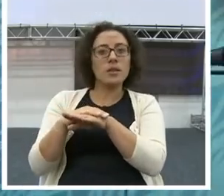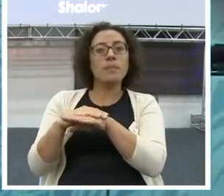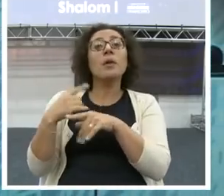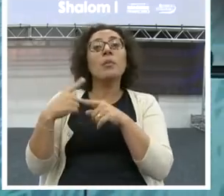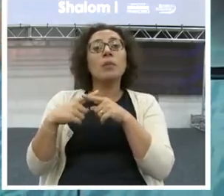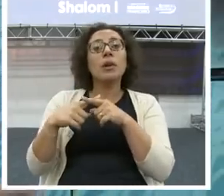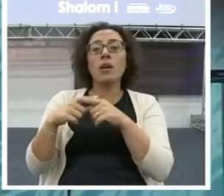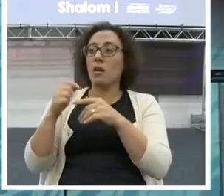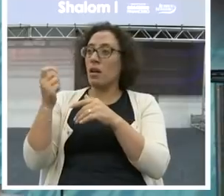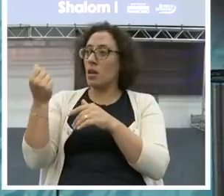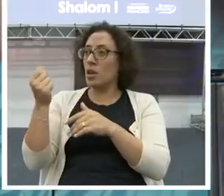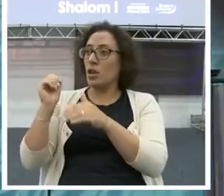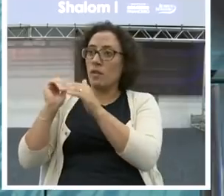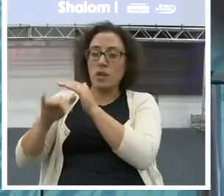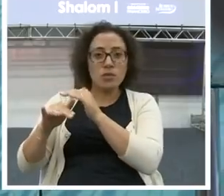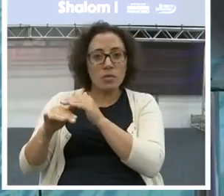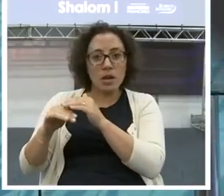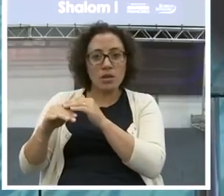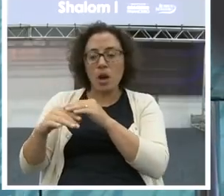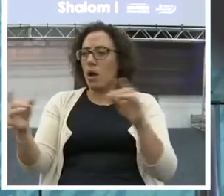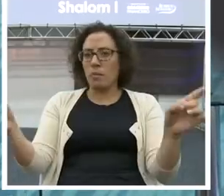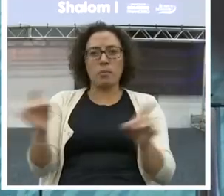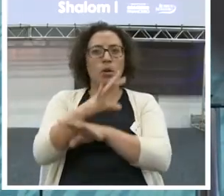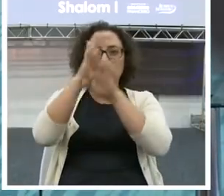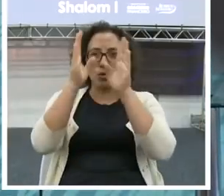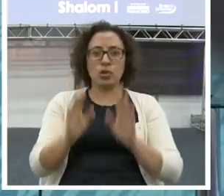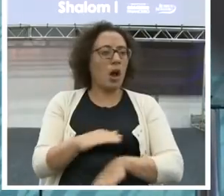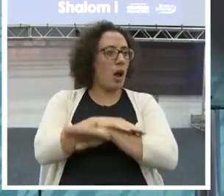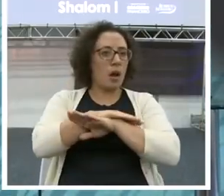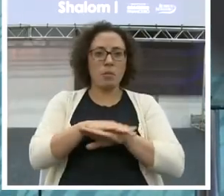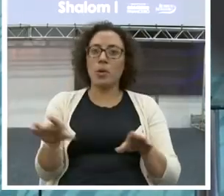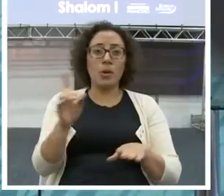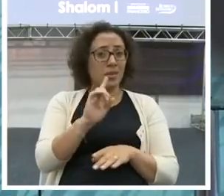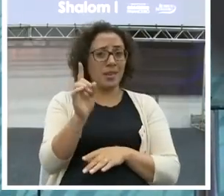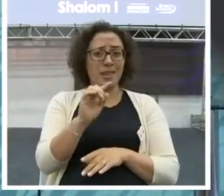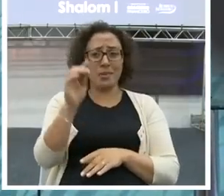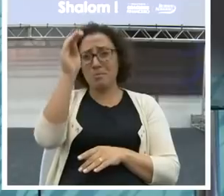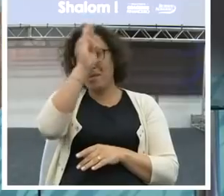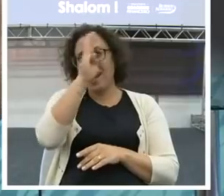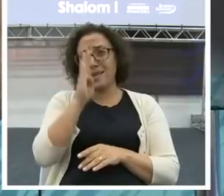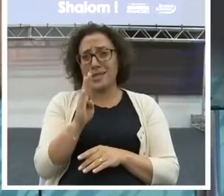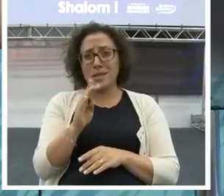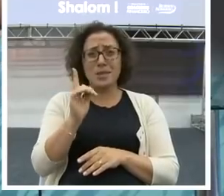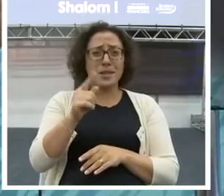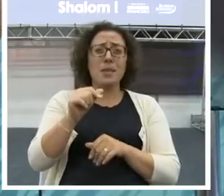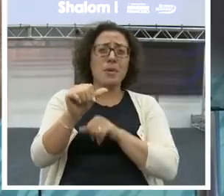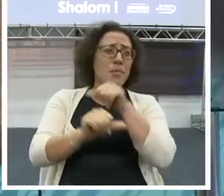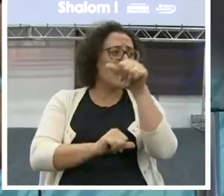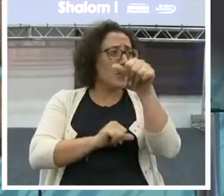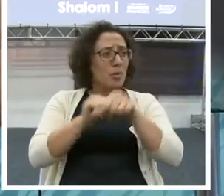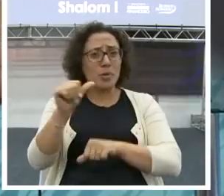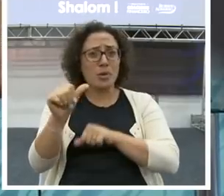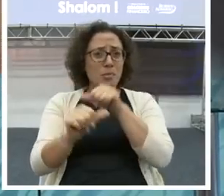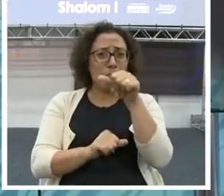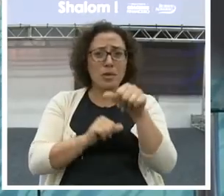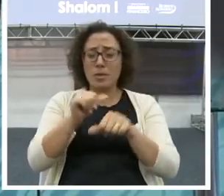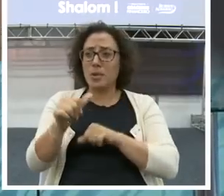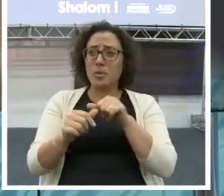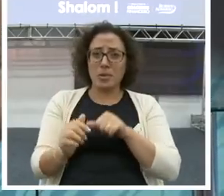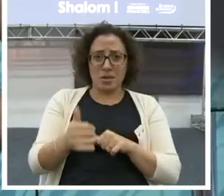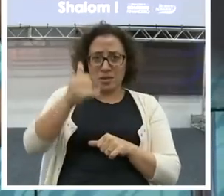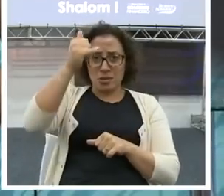cara, aprendi hoje e acabou. Não, principalmente Brasil, que muda a taxa de juros toda hora, política econômica.